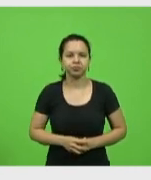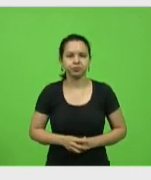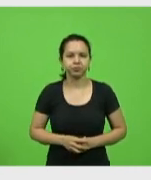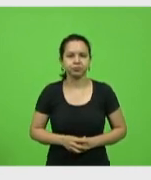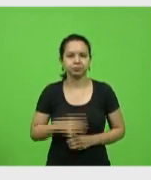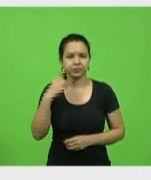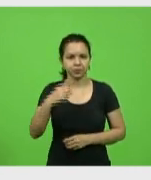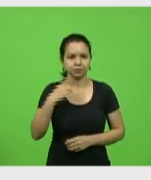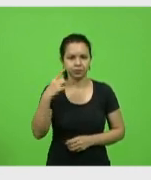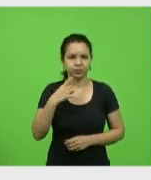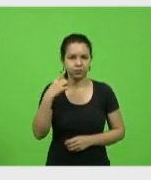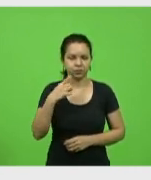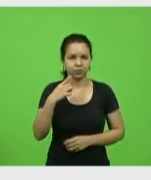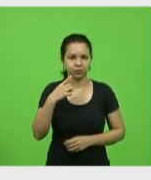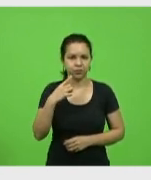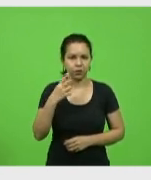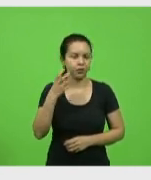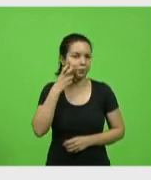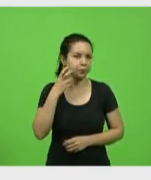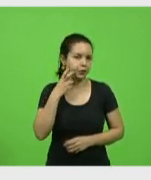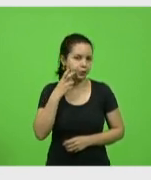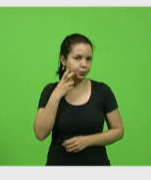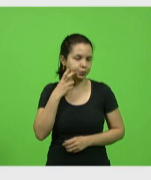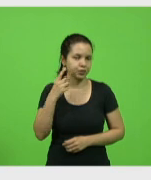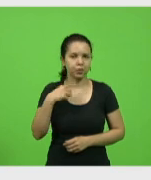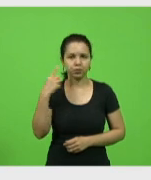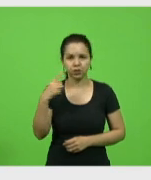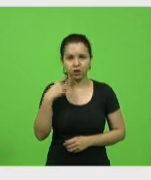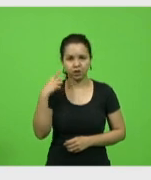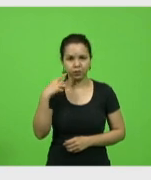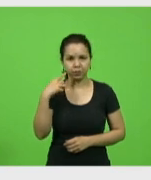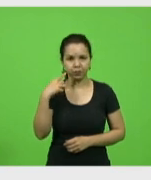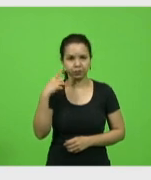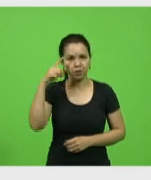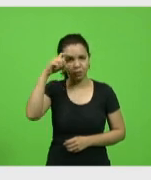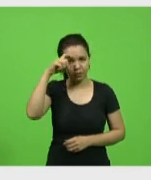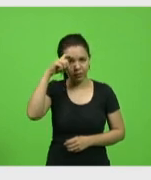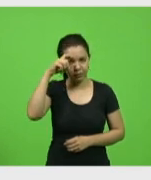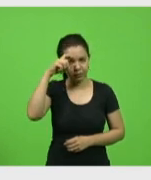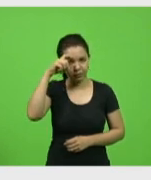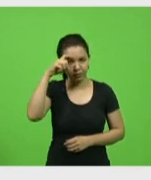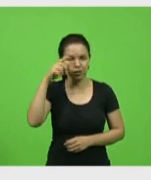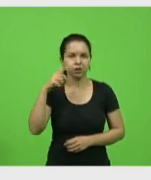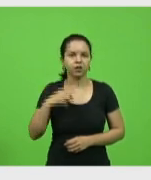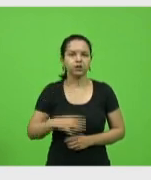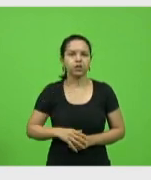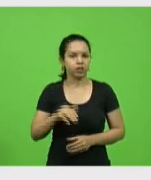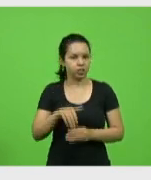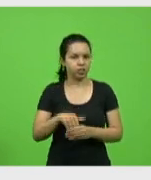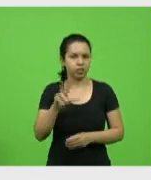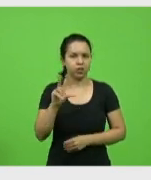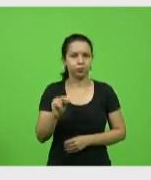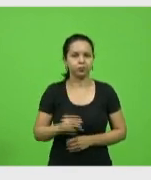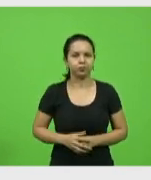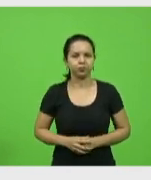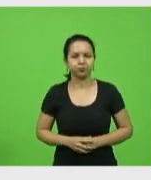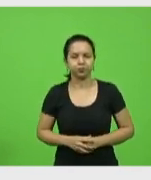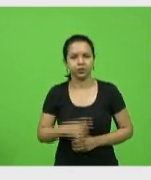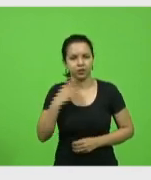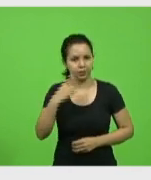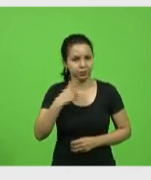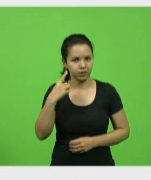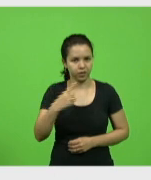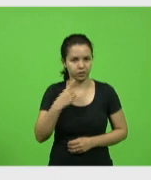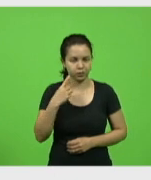Deputado Luiz Fernando Vampiro. Deputado Marcos Vieira. Não, deputado Marcos Vieira. Deputado